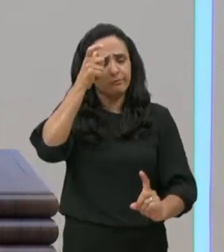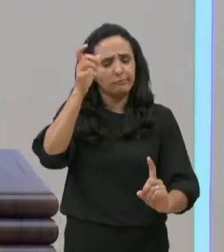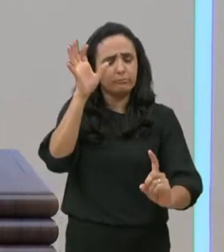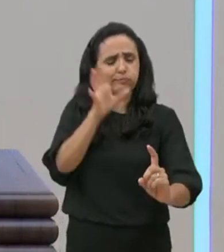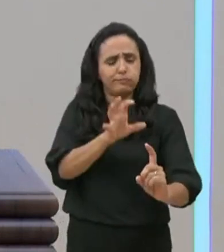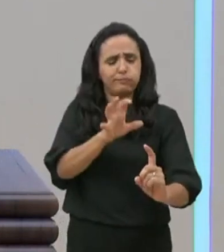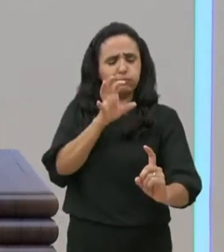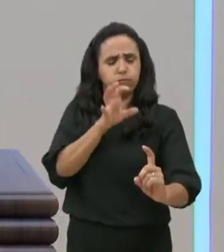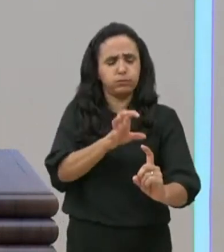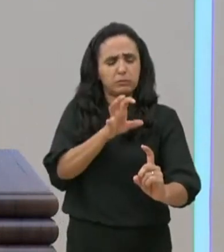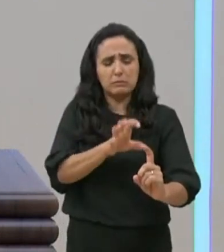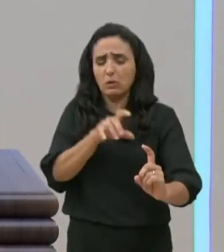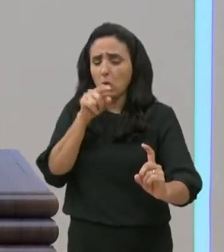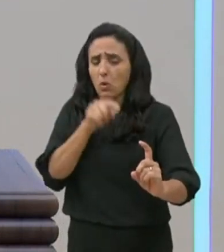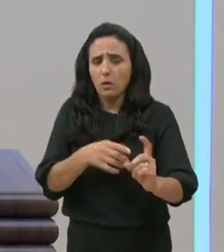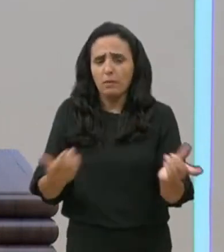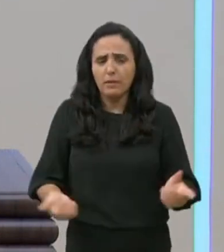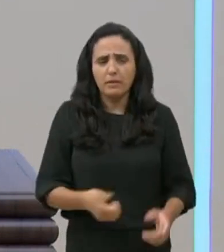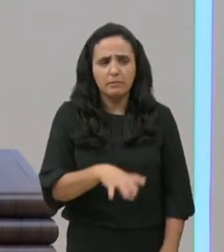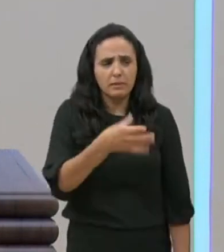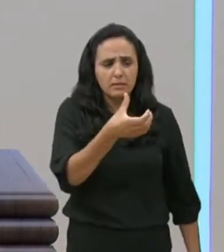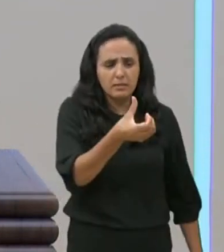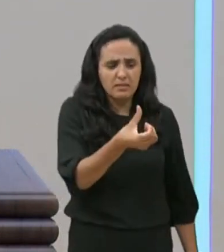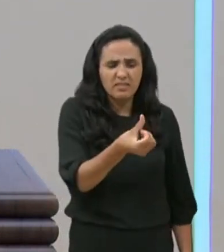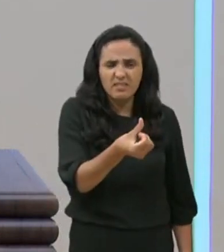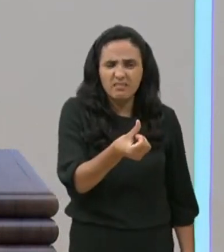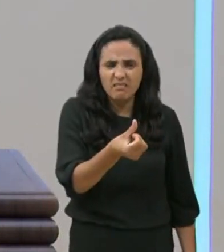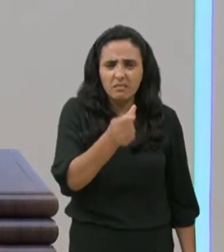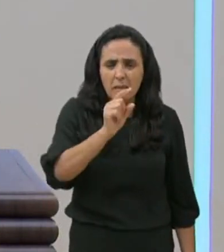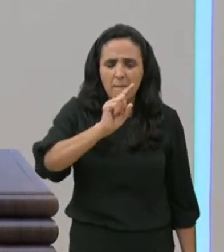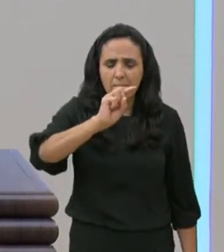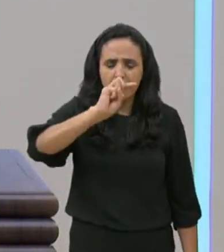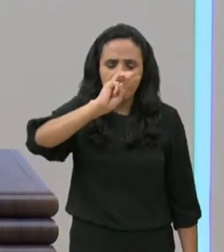possesso, e cerca de seis mil demônios,